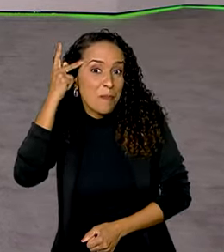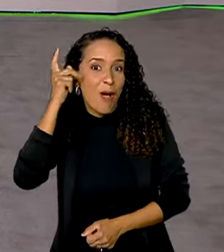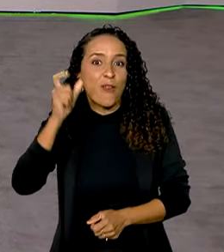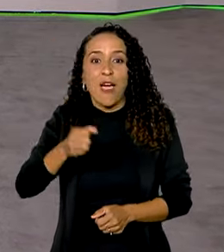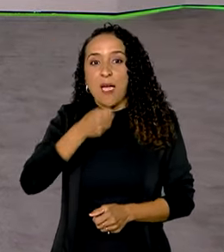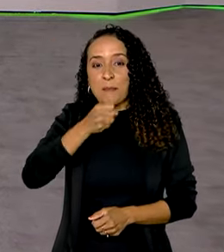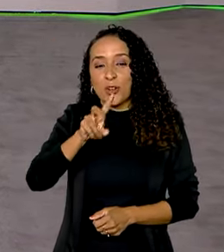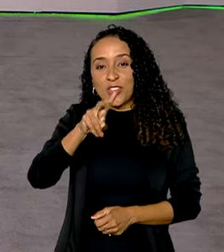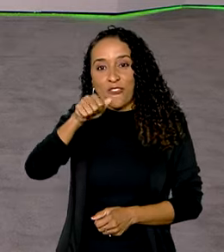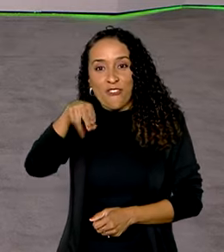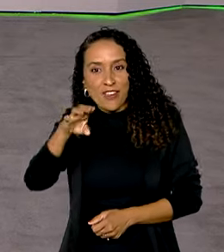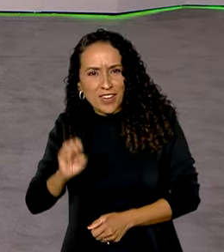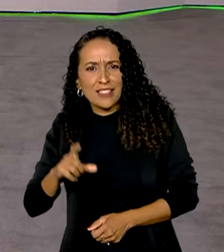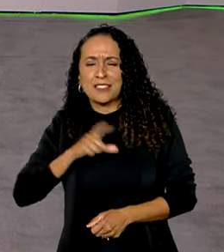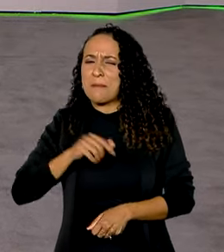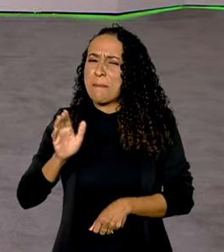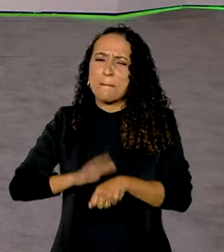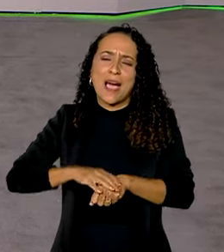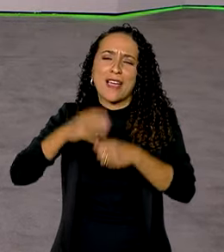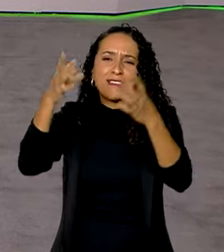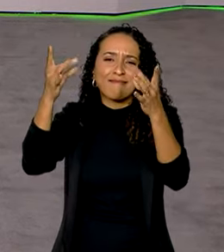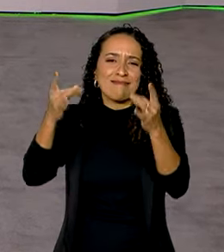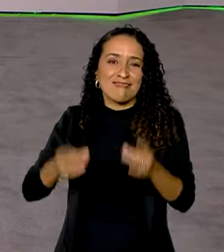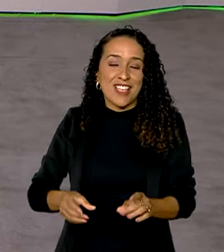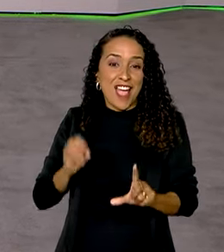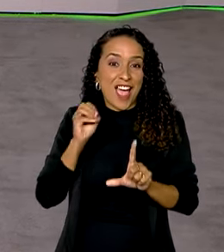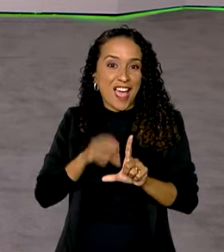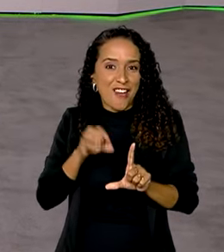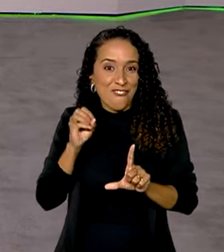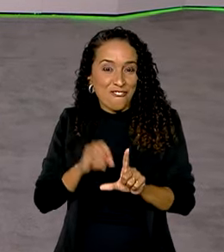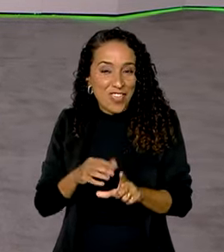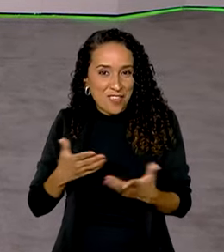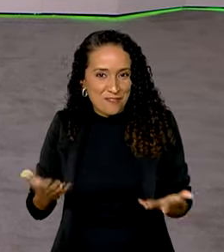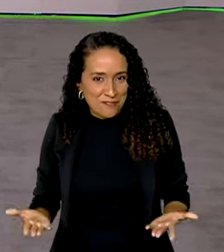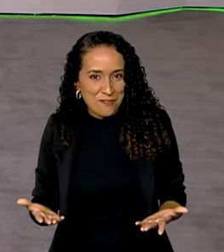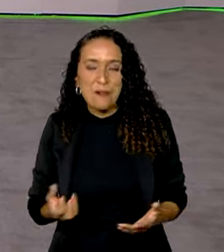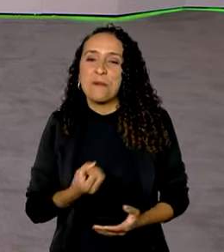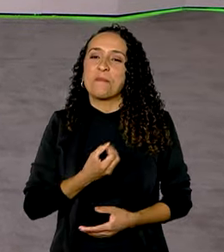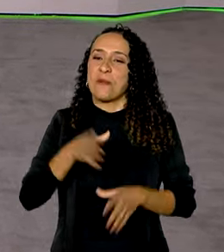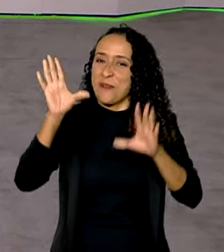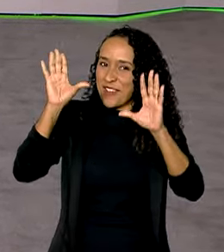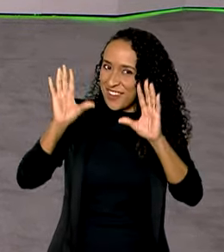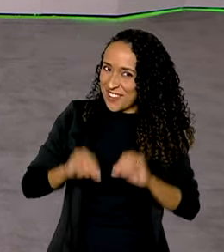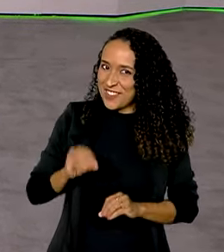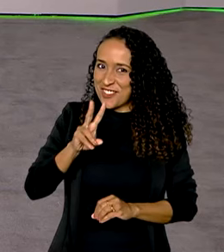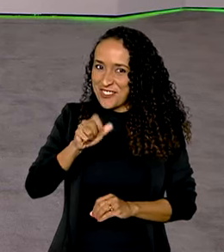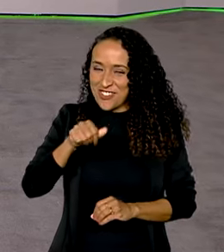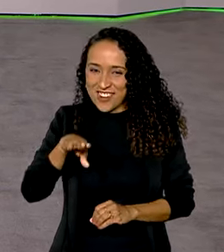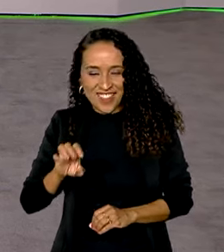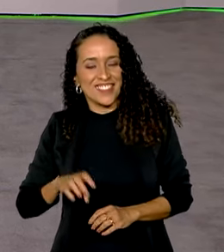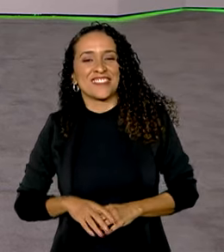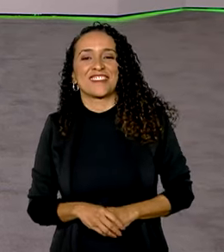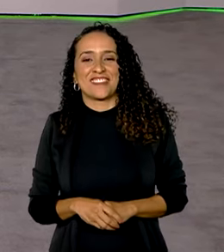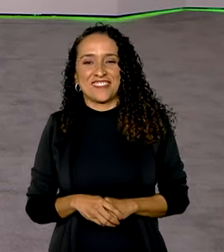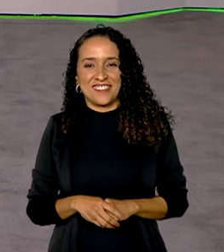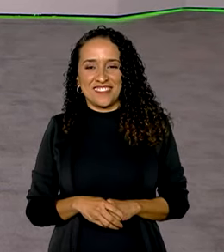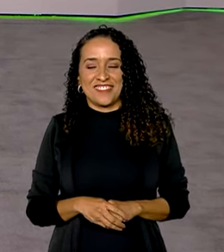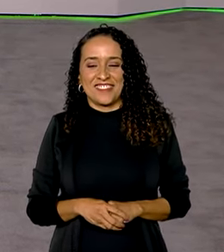onde a repórter Vanessa Caselino tem mais detalhes ao vivo para a gente. Olá Vanessa, boa noite.